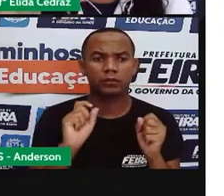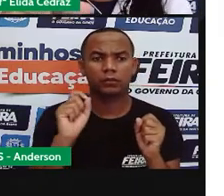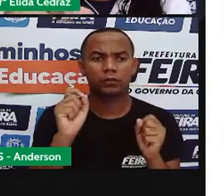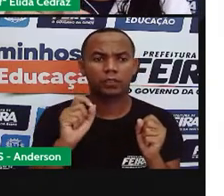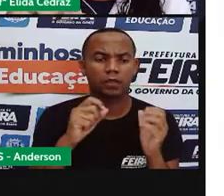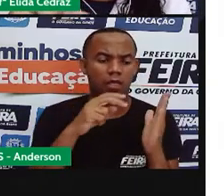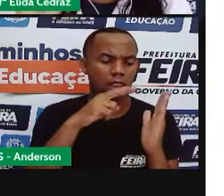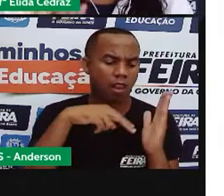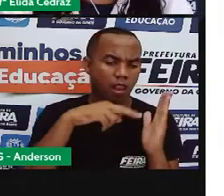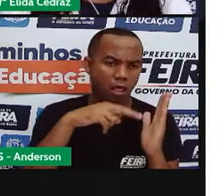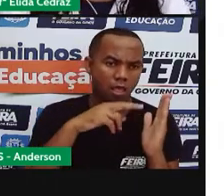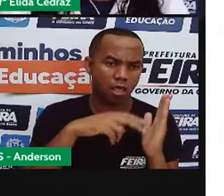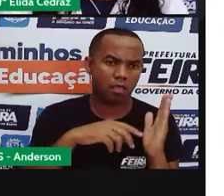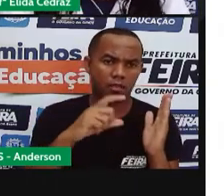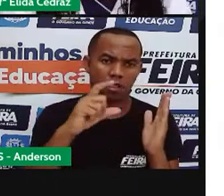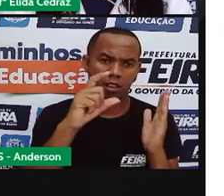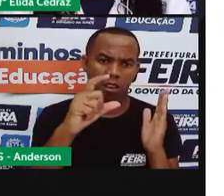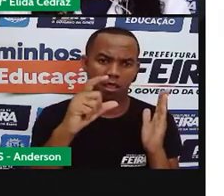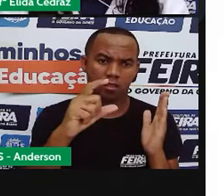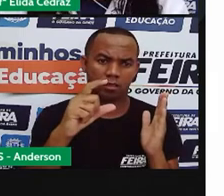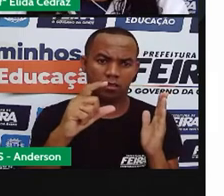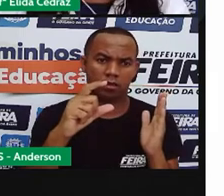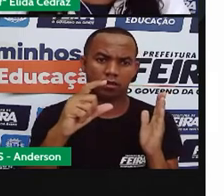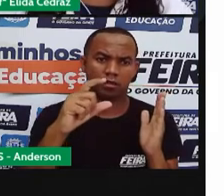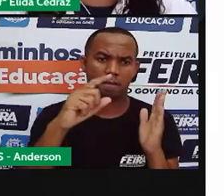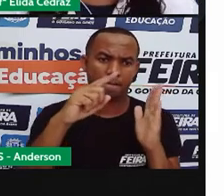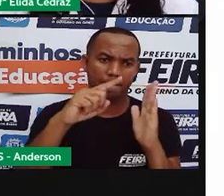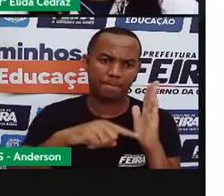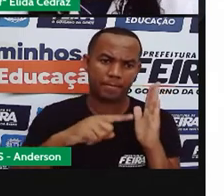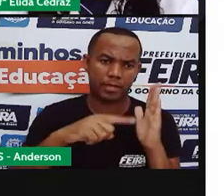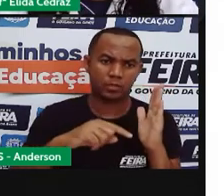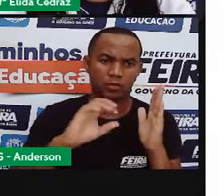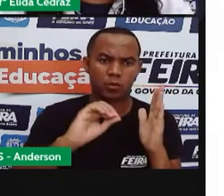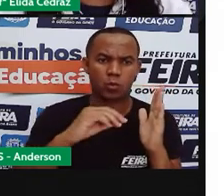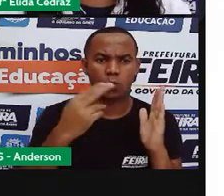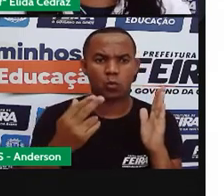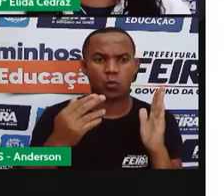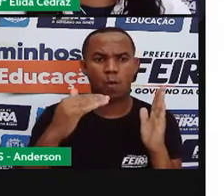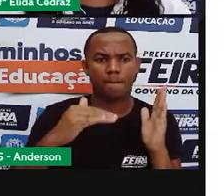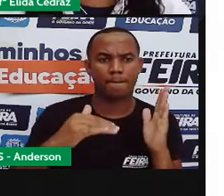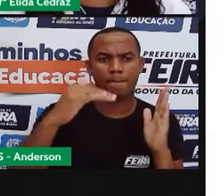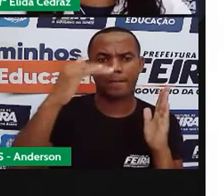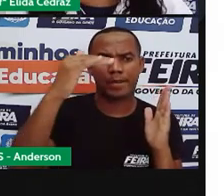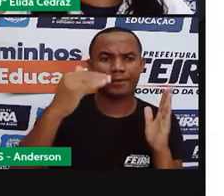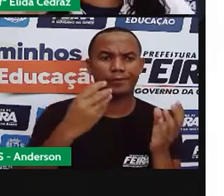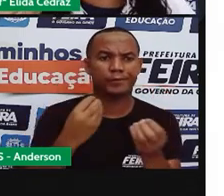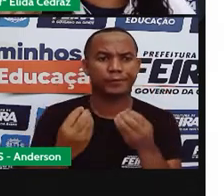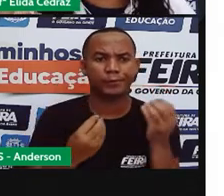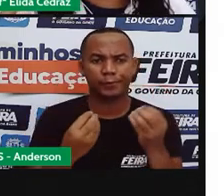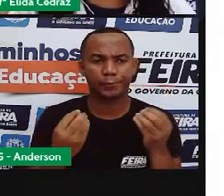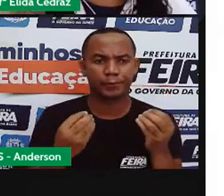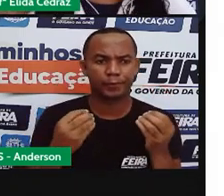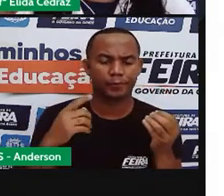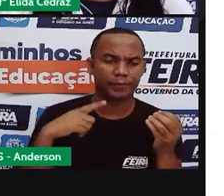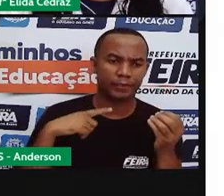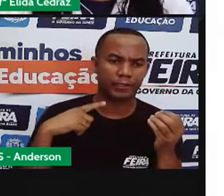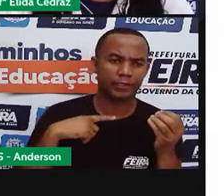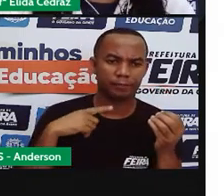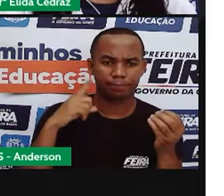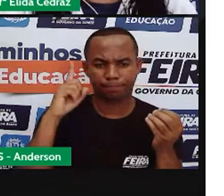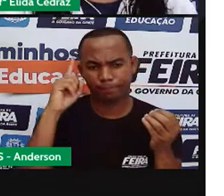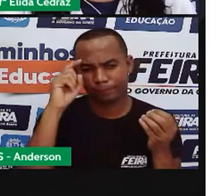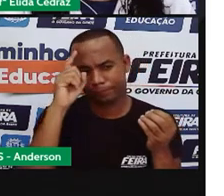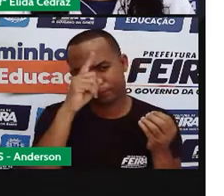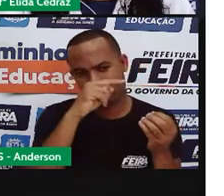diminuir a letra, para você fazer a sua leitura com mais comodidade, sem dificuldade para enxergar,